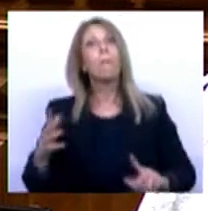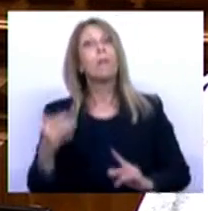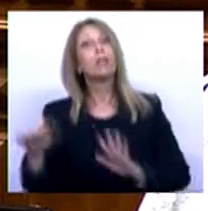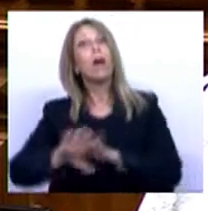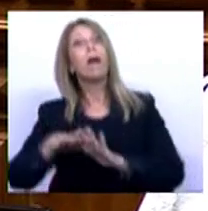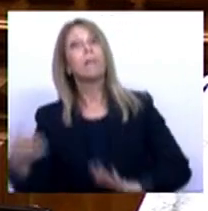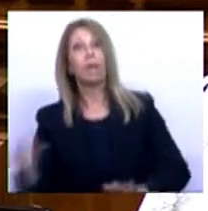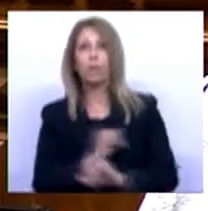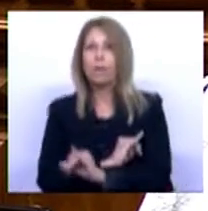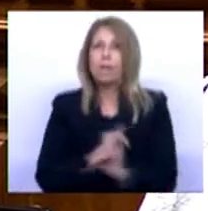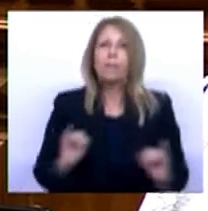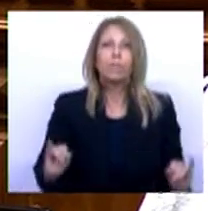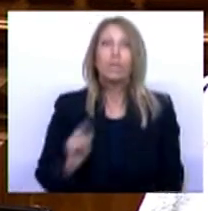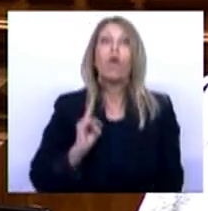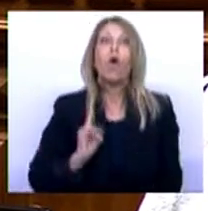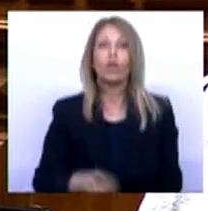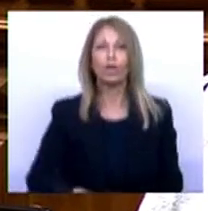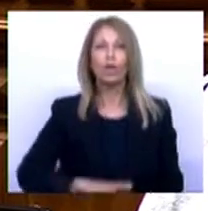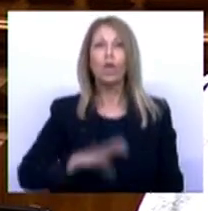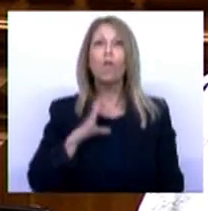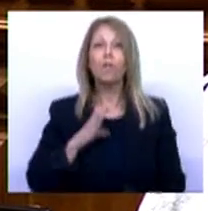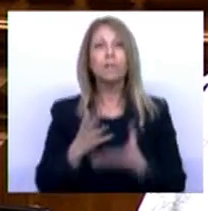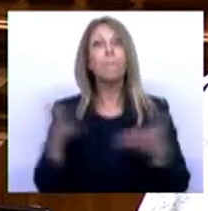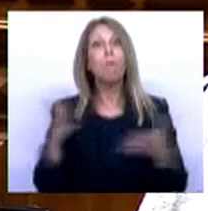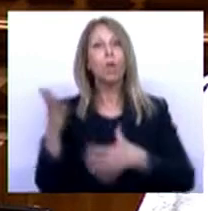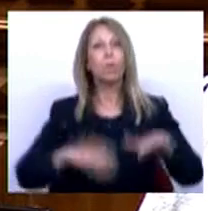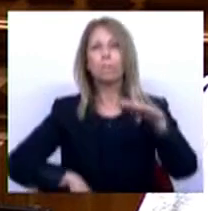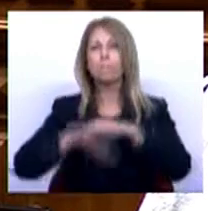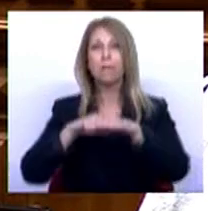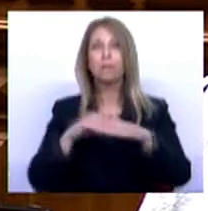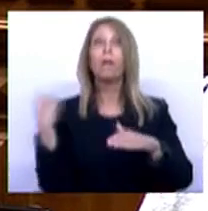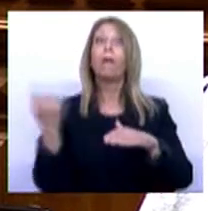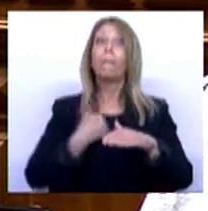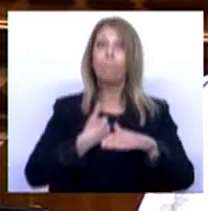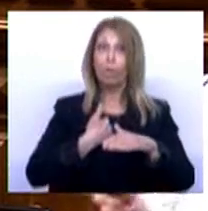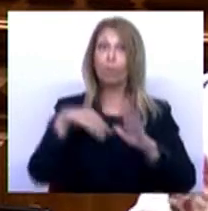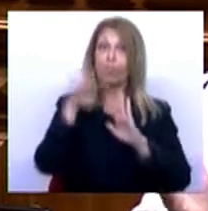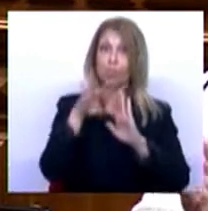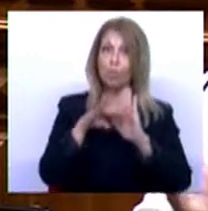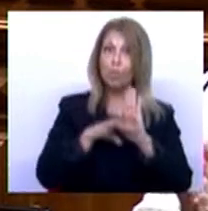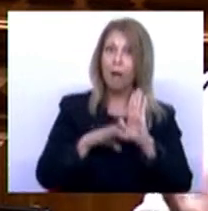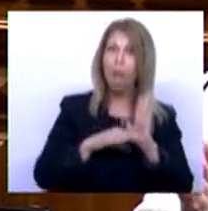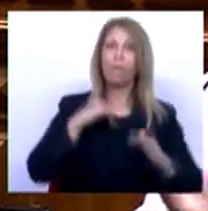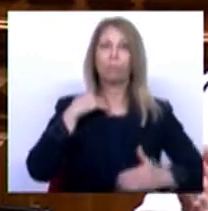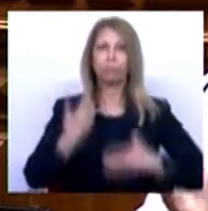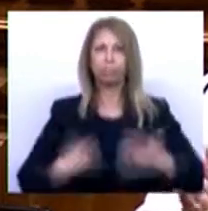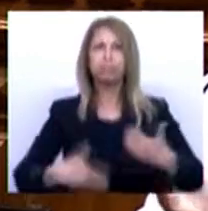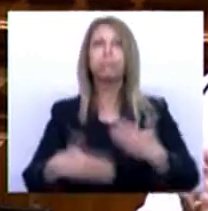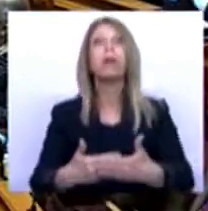foi a confiança nesta maioria absoluta, para desenvolvermos este programa, que é o nosso programa.